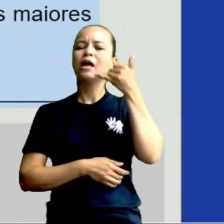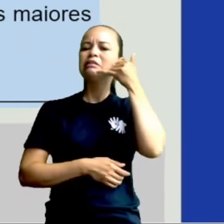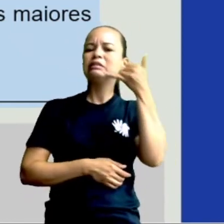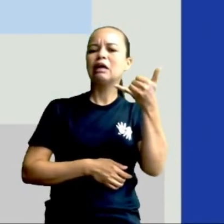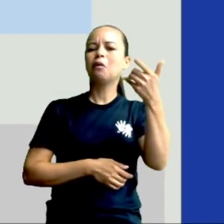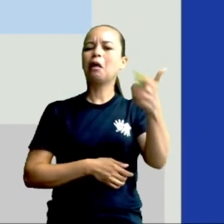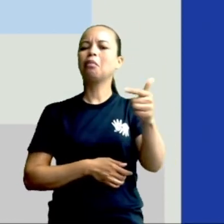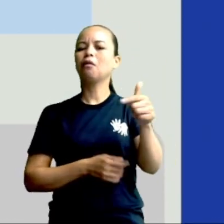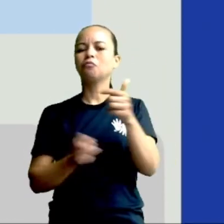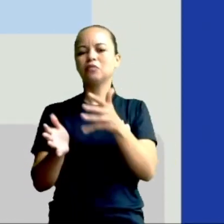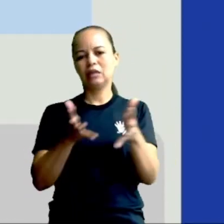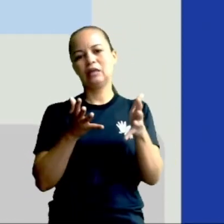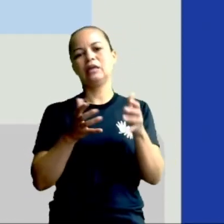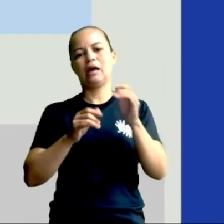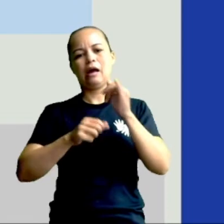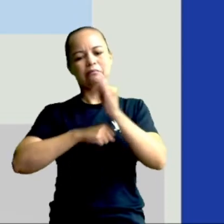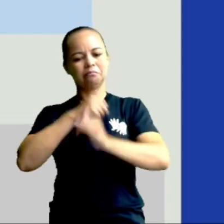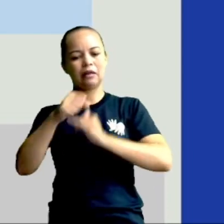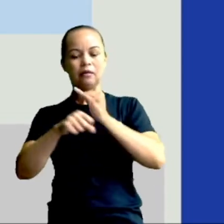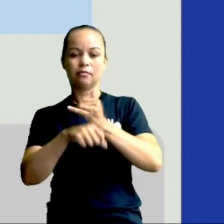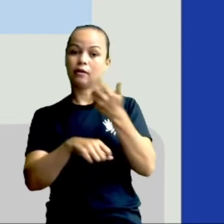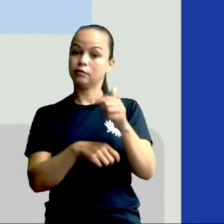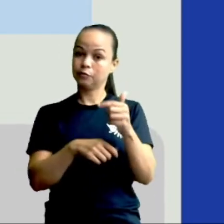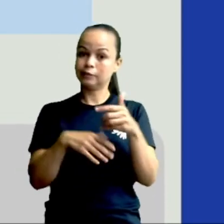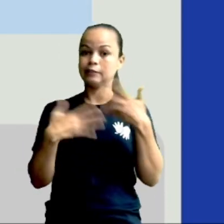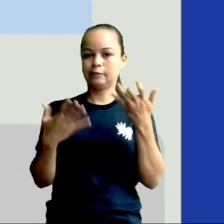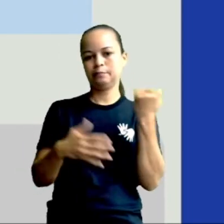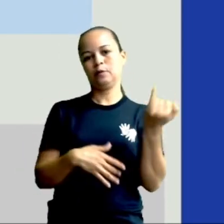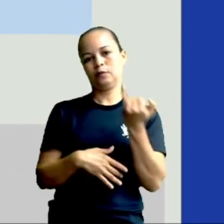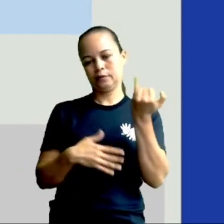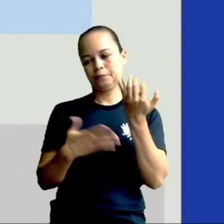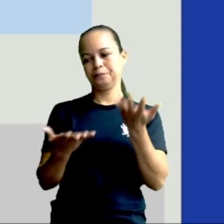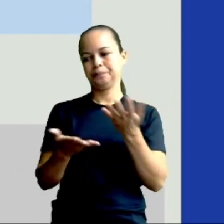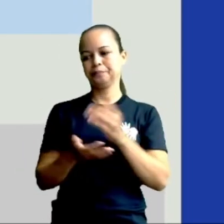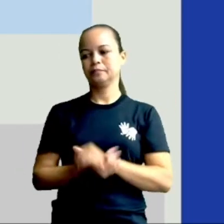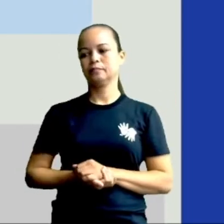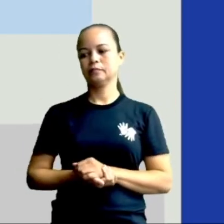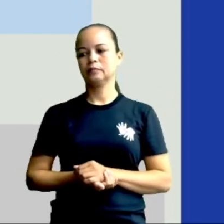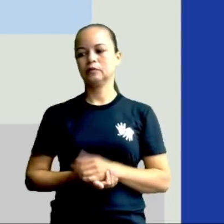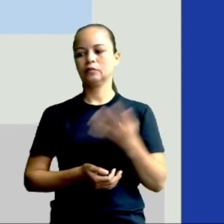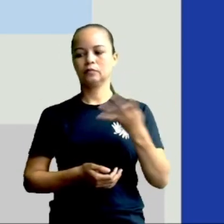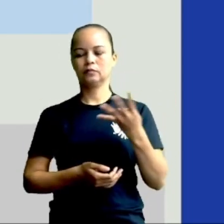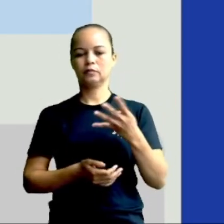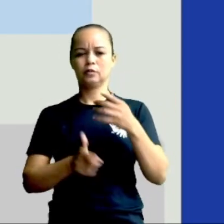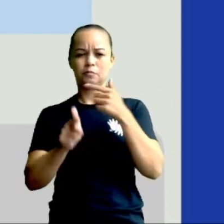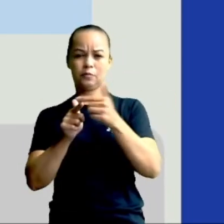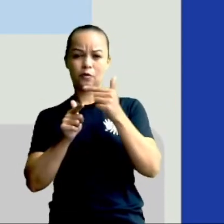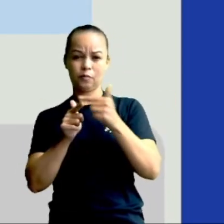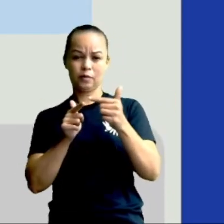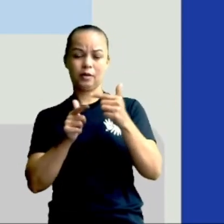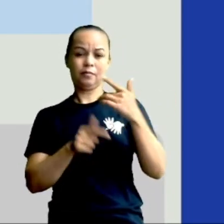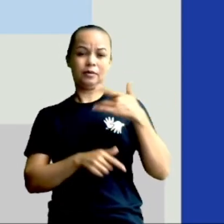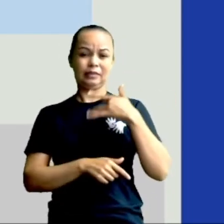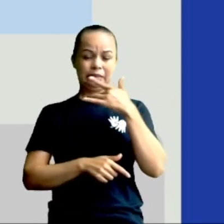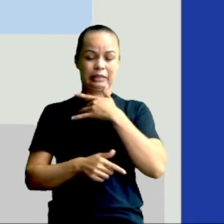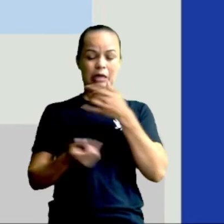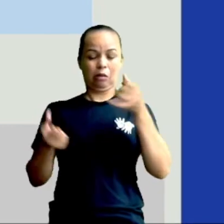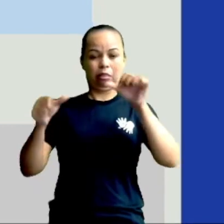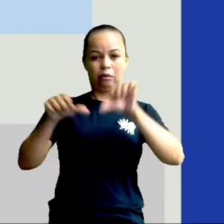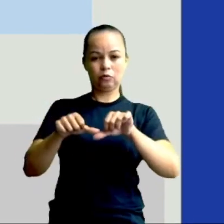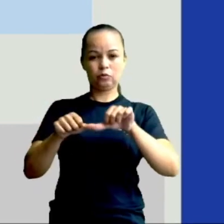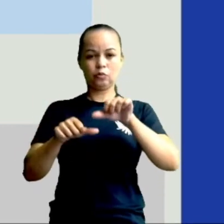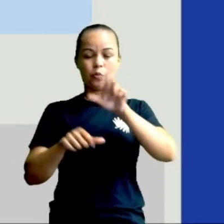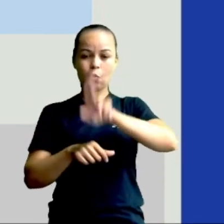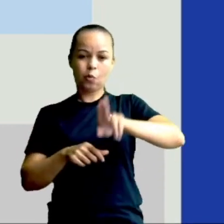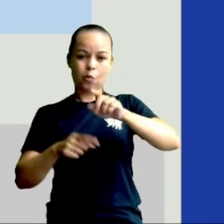tá certo? Responda aí. 4. Quais os problemas de saúde que o uso excessivo dos aparelhos